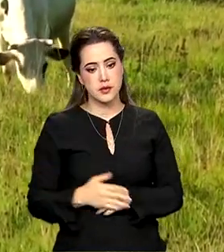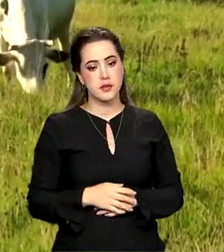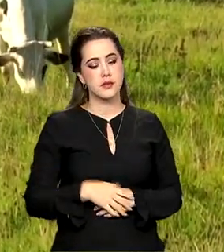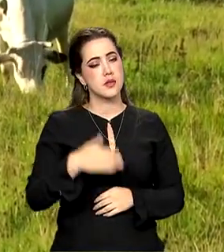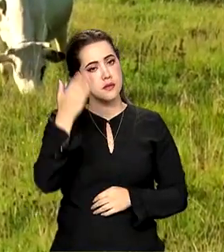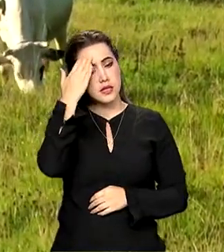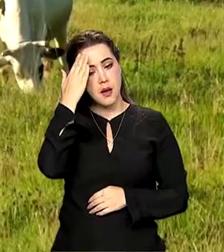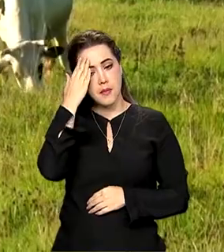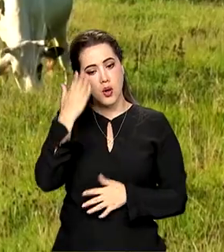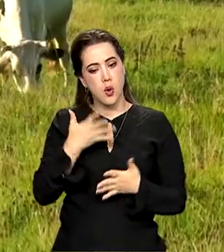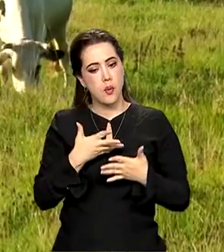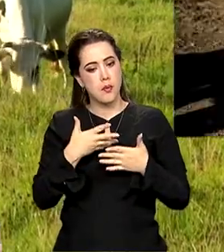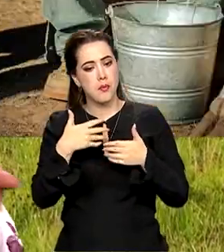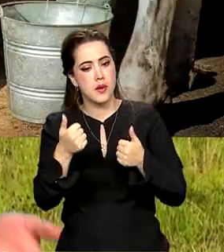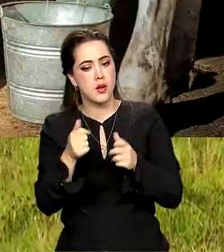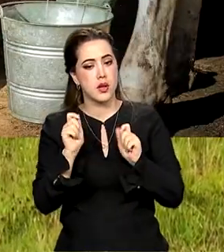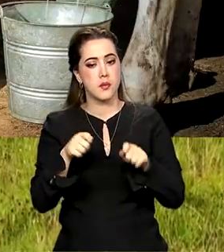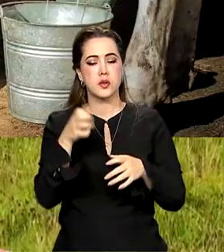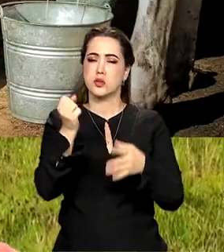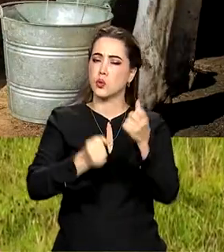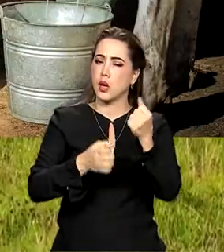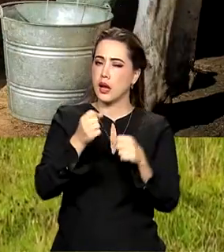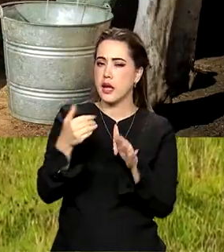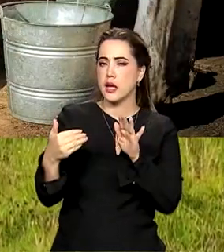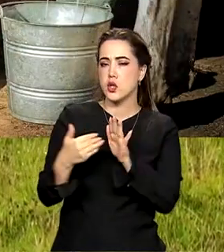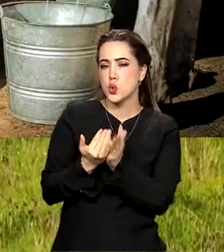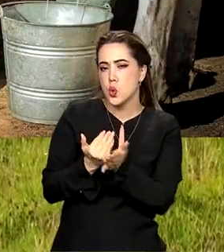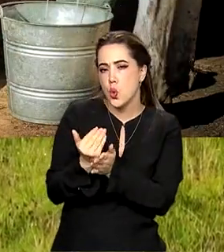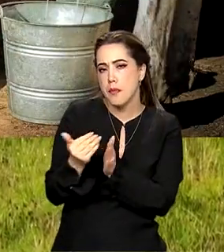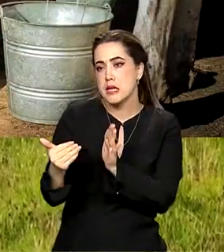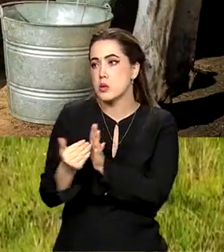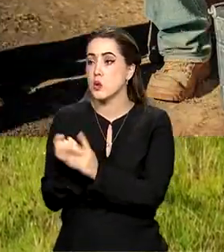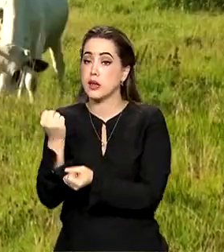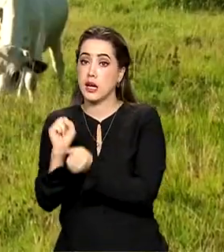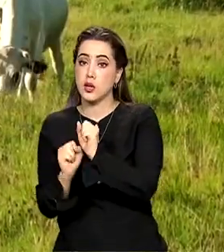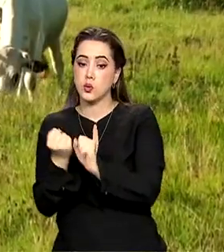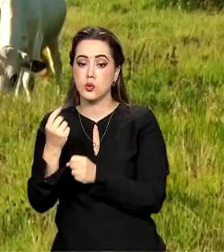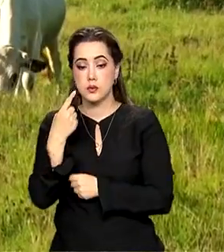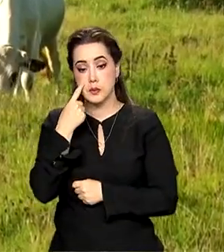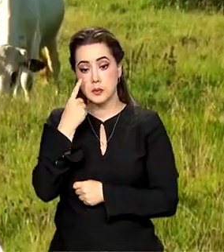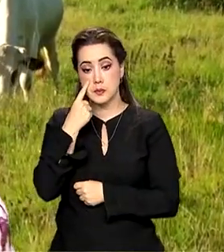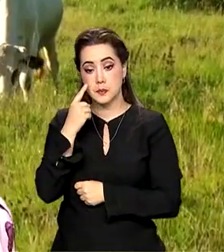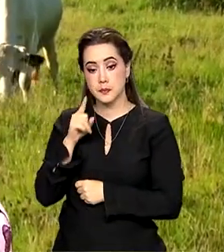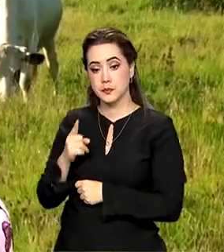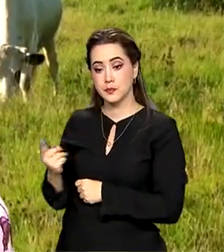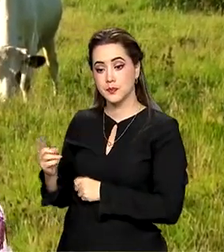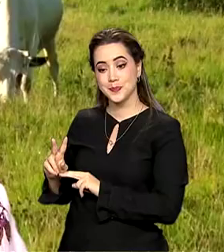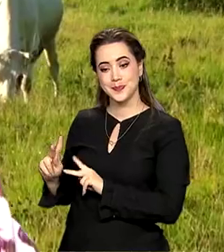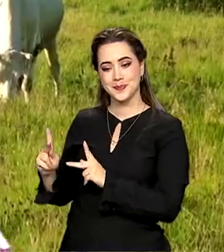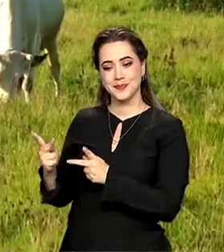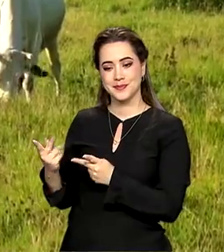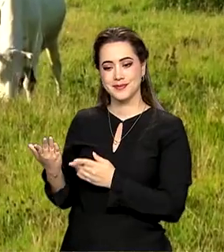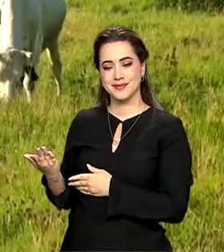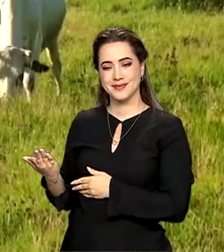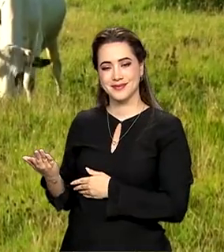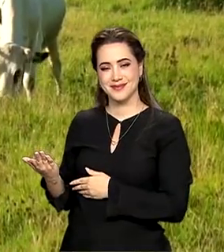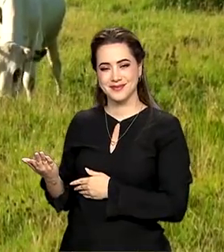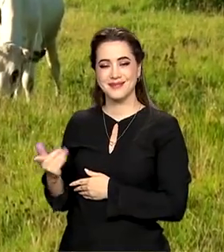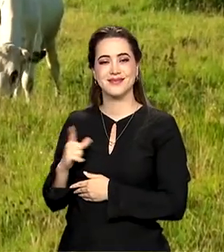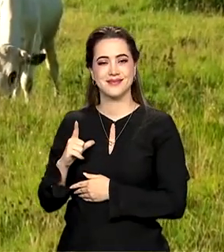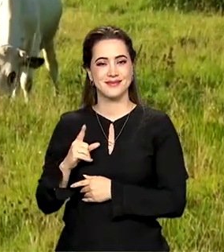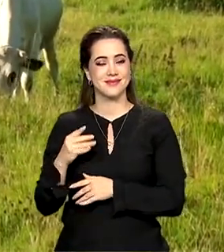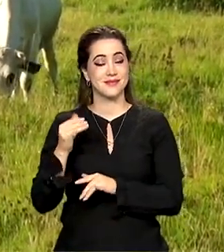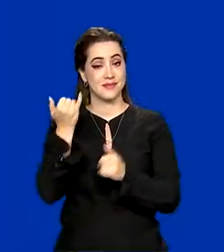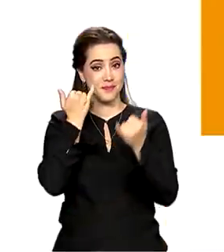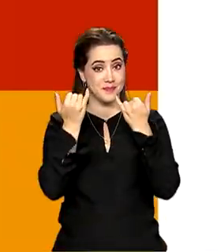garantir a qualidade do leite, desde a ordenha até a indústria. Nesse endereço, aqui na telinha, tem todas as informações.